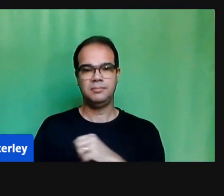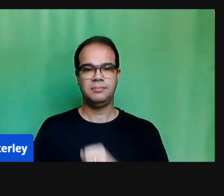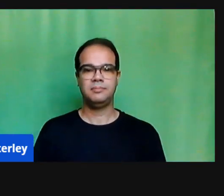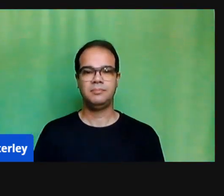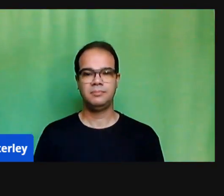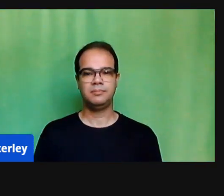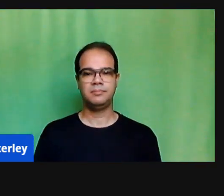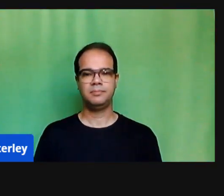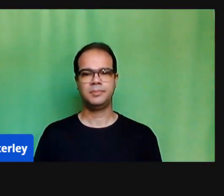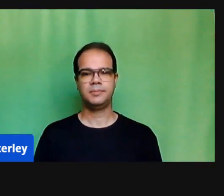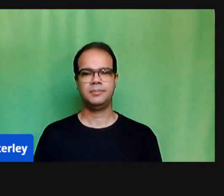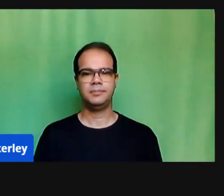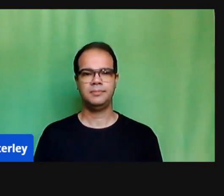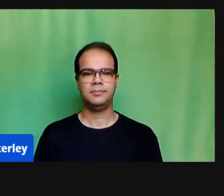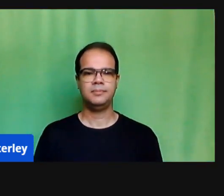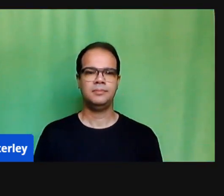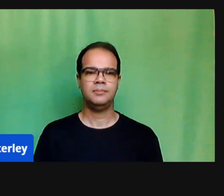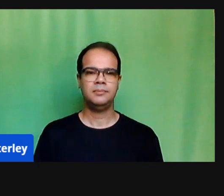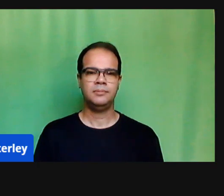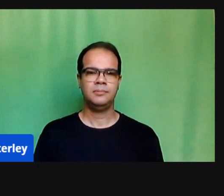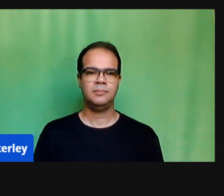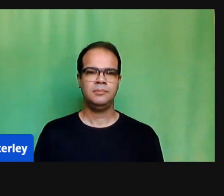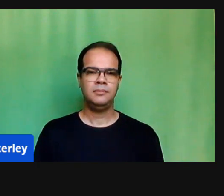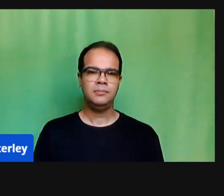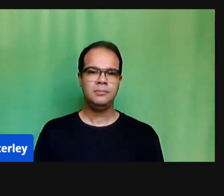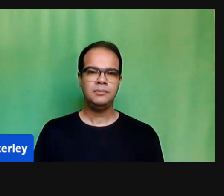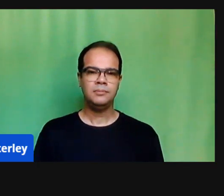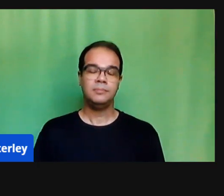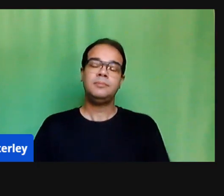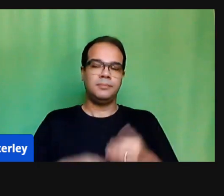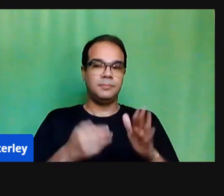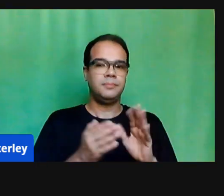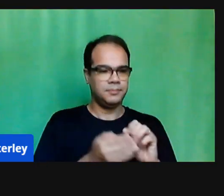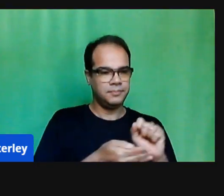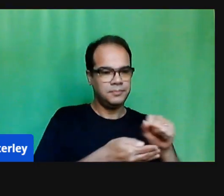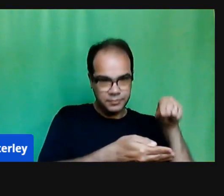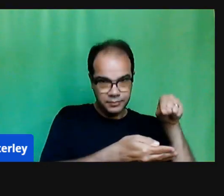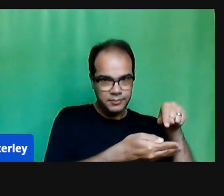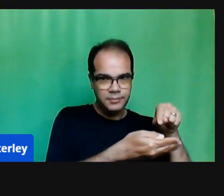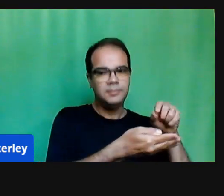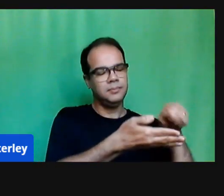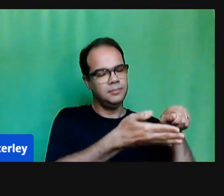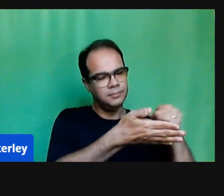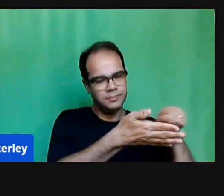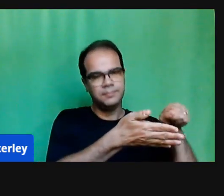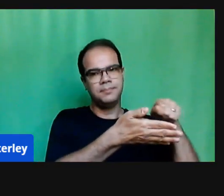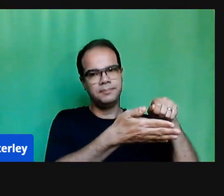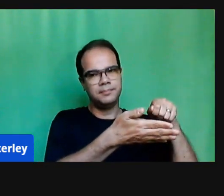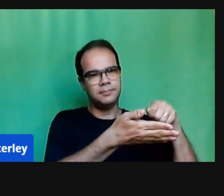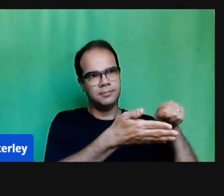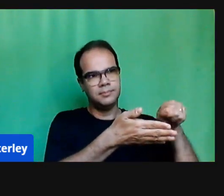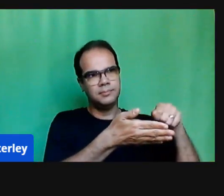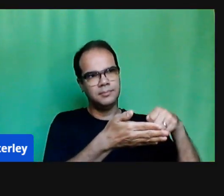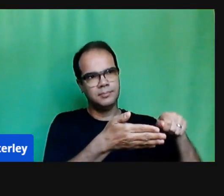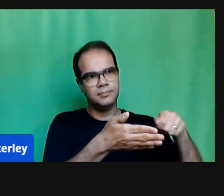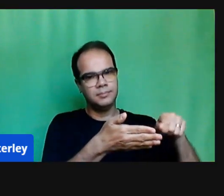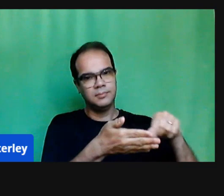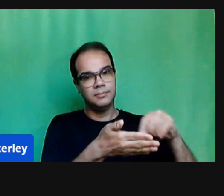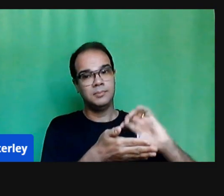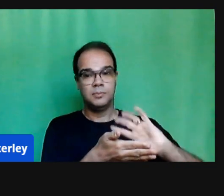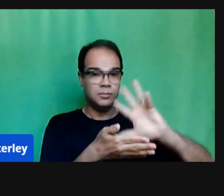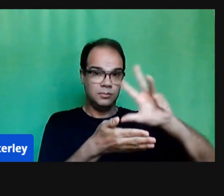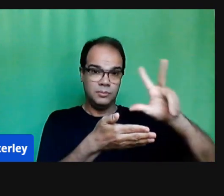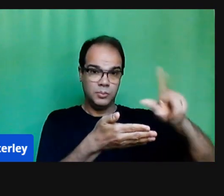então, aí, fruto dessa planilha, nós vamos fazendo esse acompanhamento, da